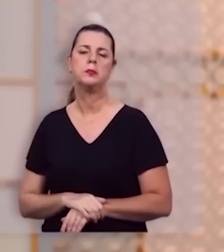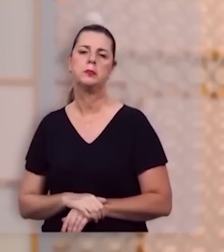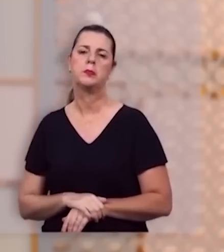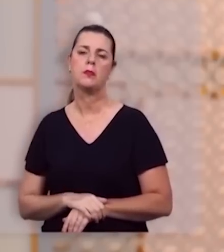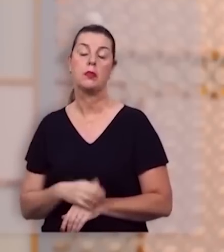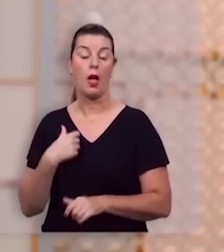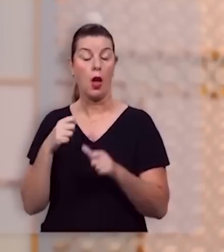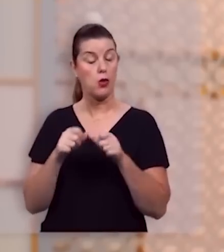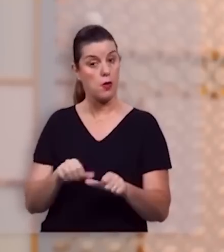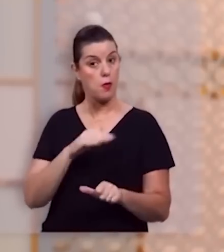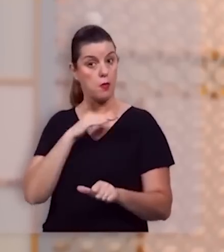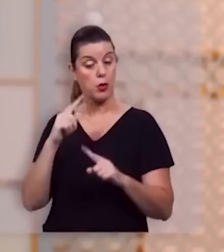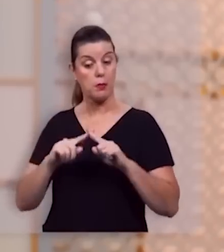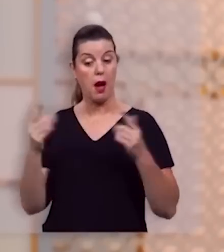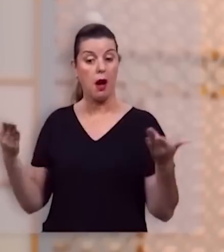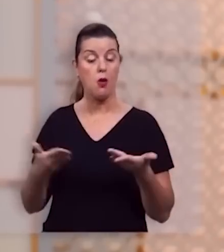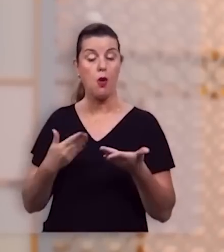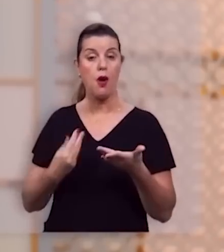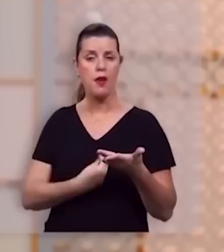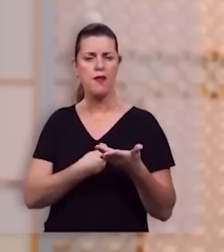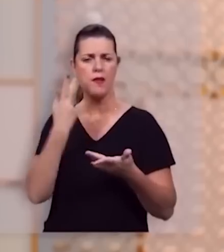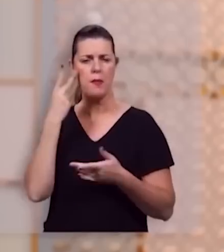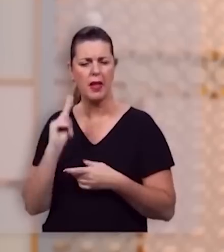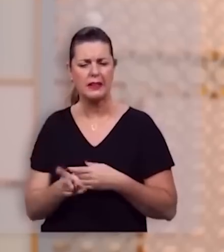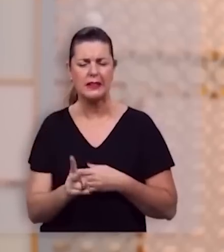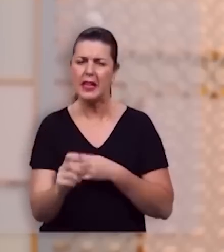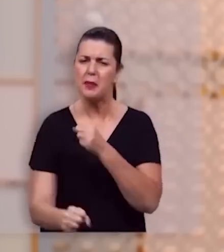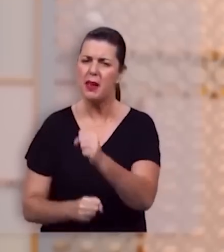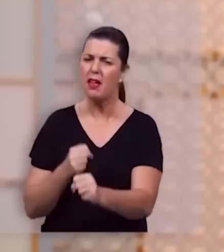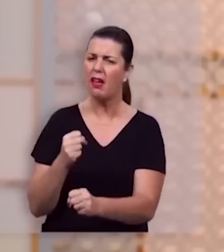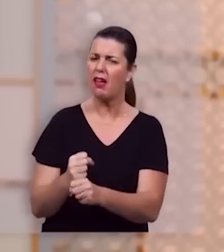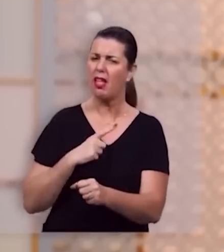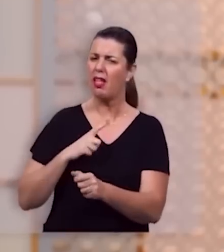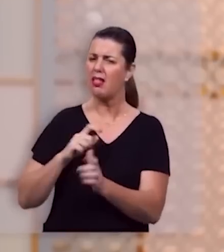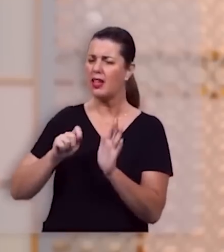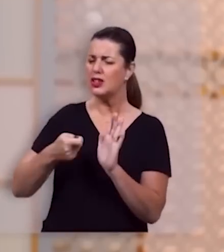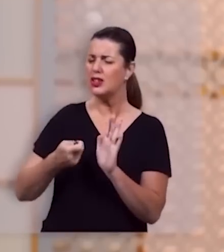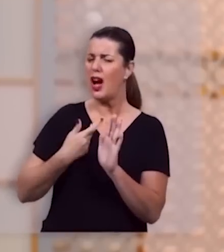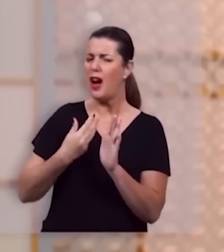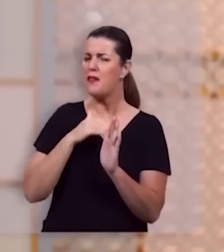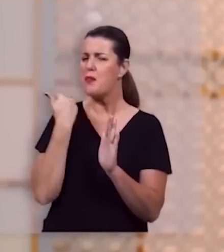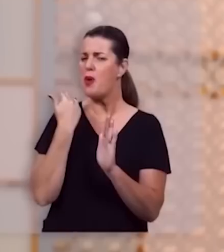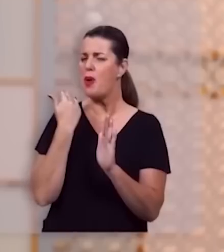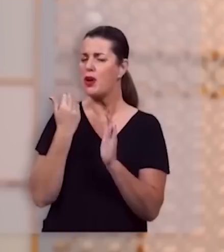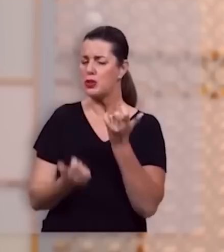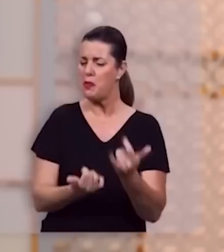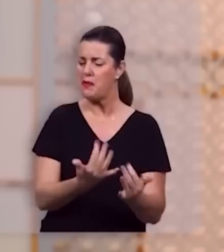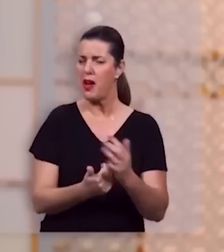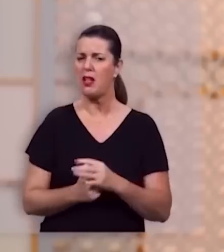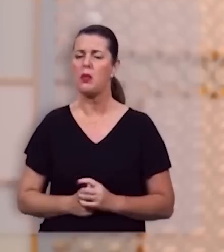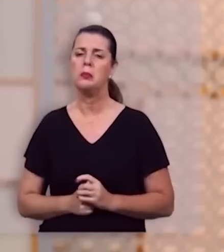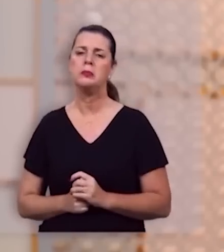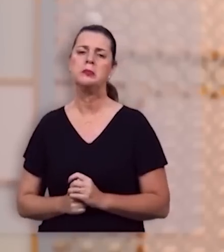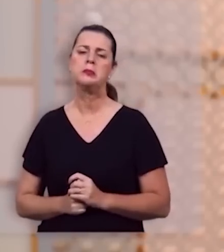Eu estive morto, mas estou vivo pelos séculos dos séculos e tenho as chaves da morte e do inferno.